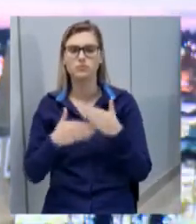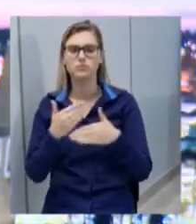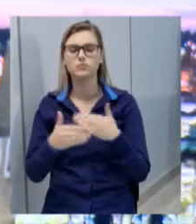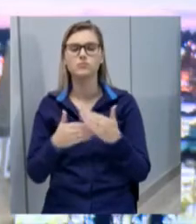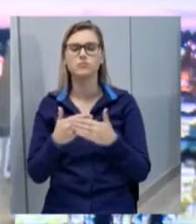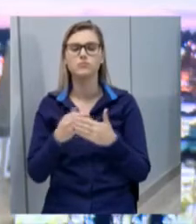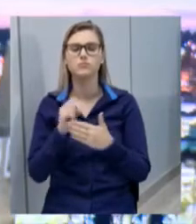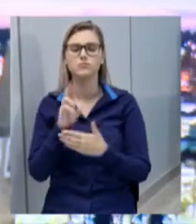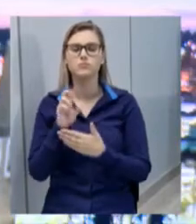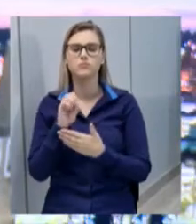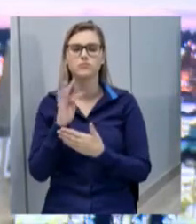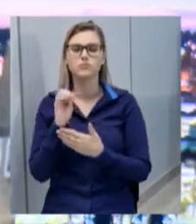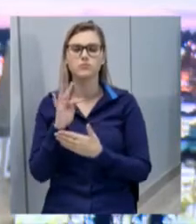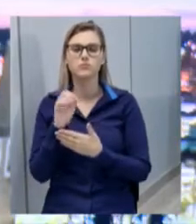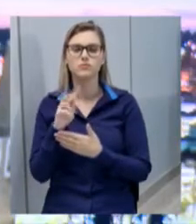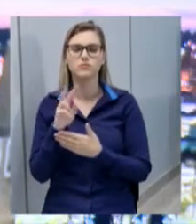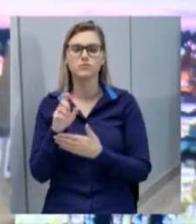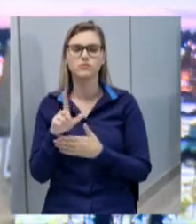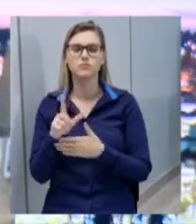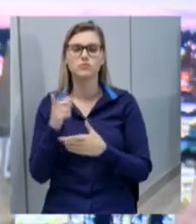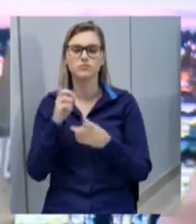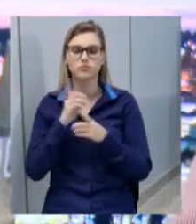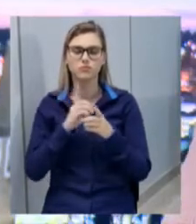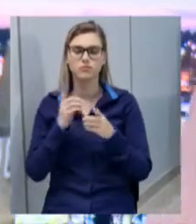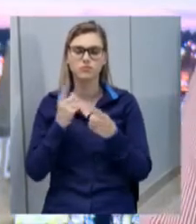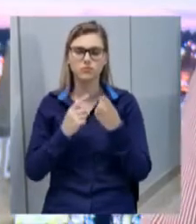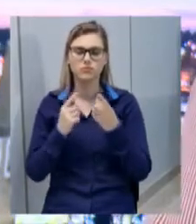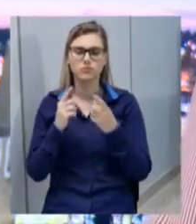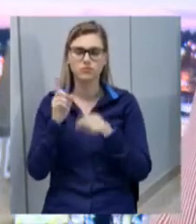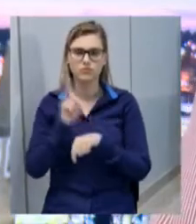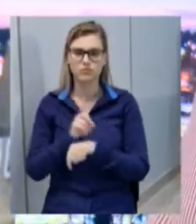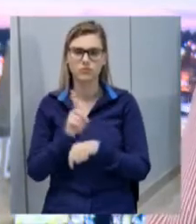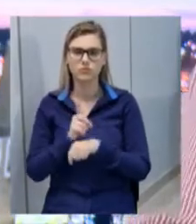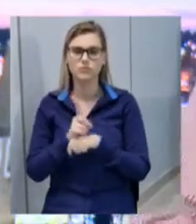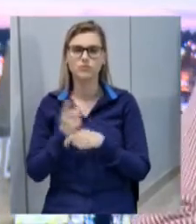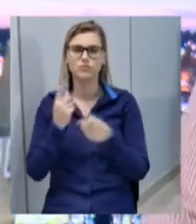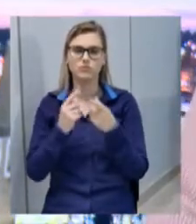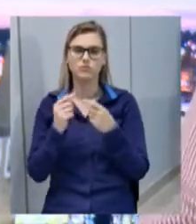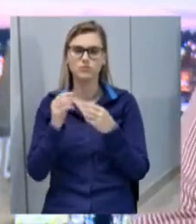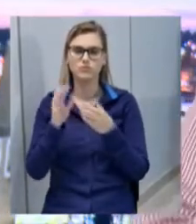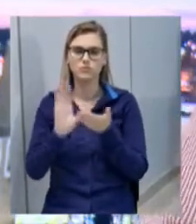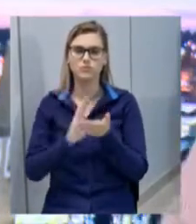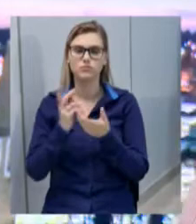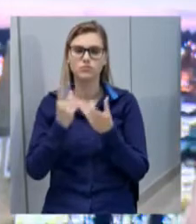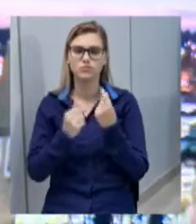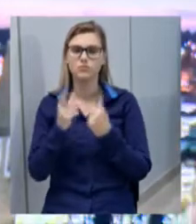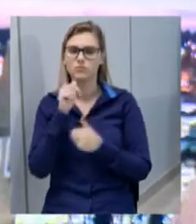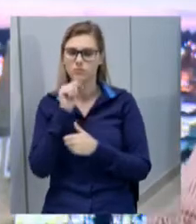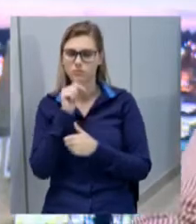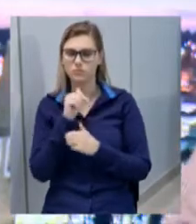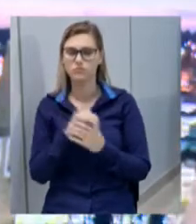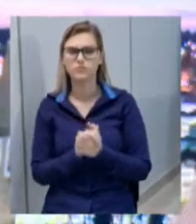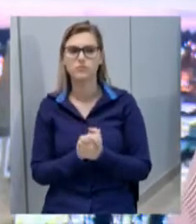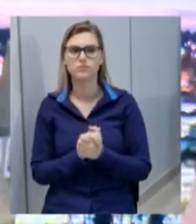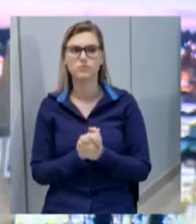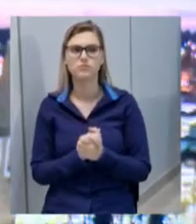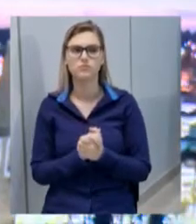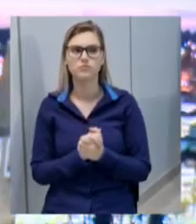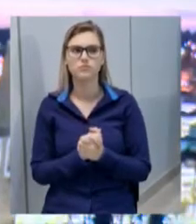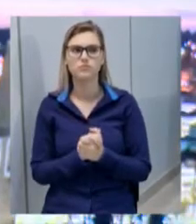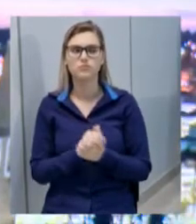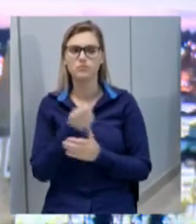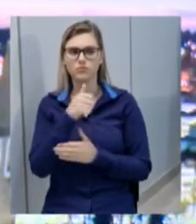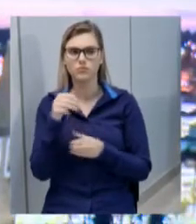através da Diretoria de Recursos Hídricos. O que aconteceu? A Associação de Moradores do bairro João Winkler fez